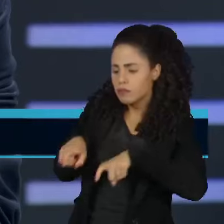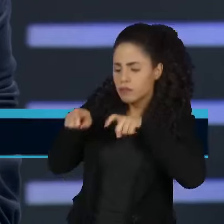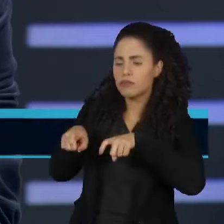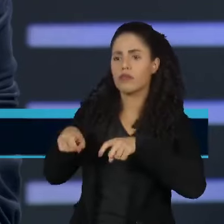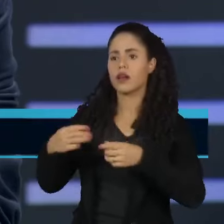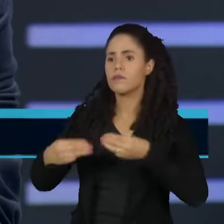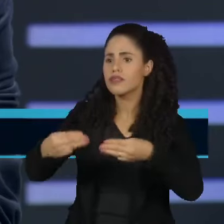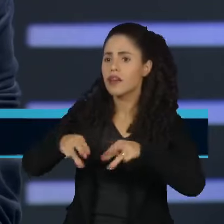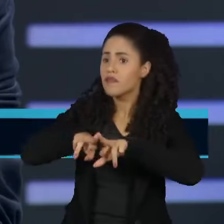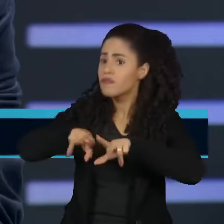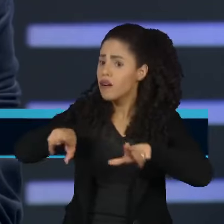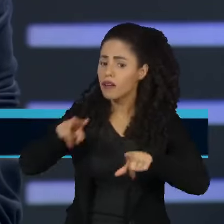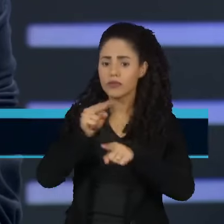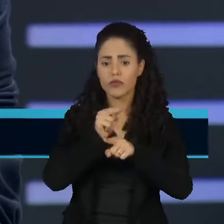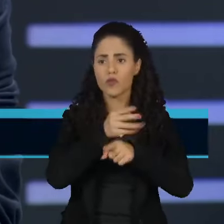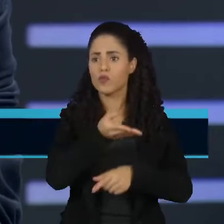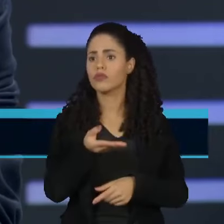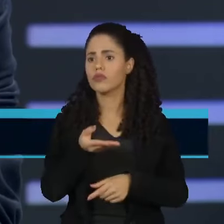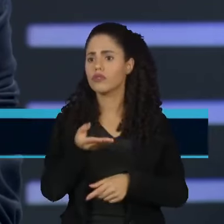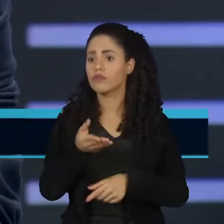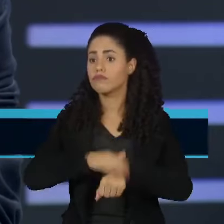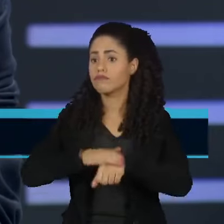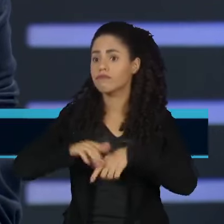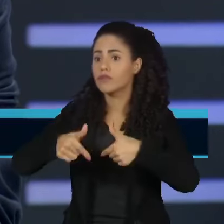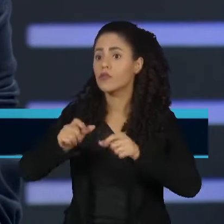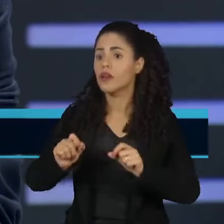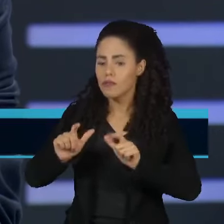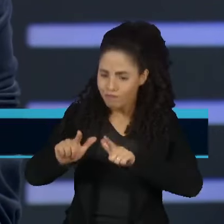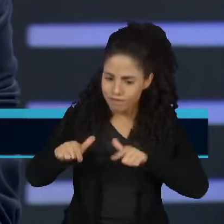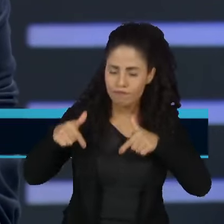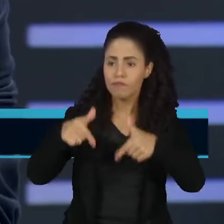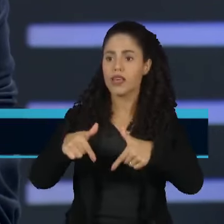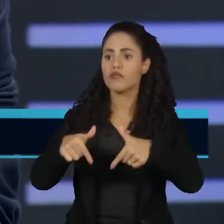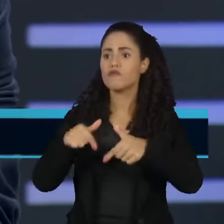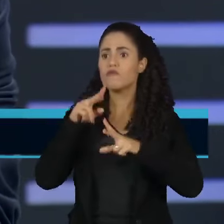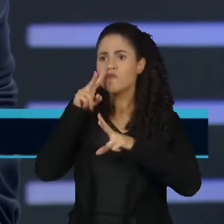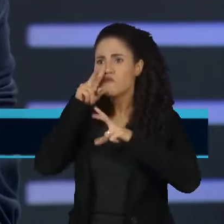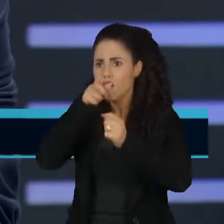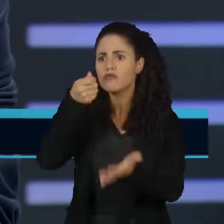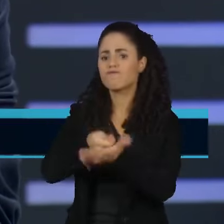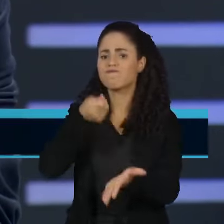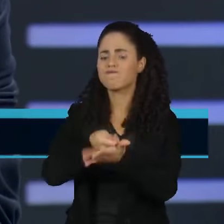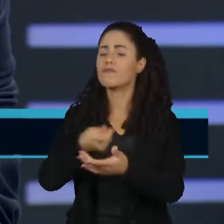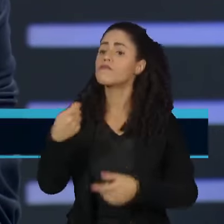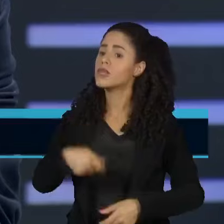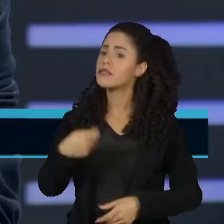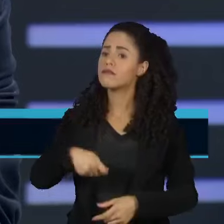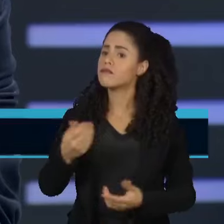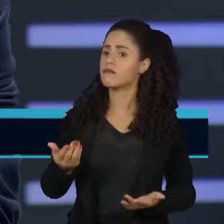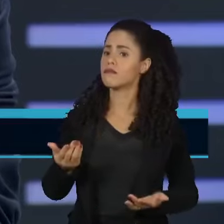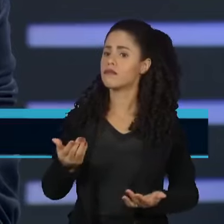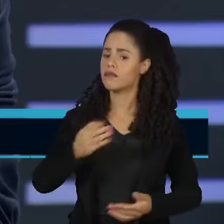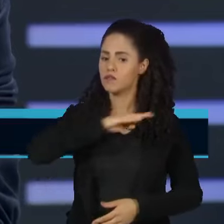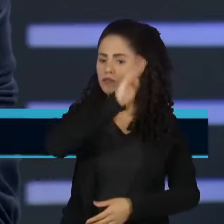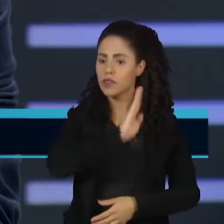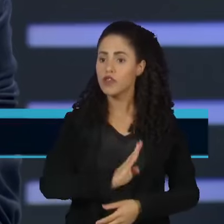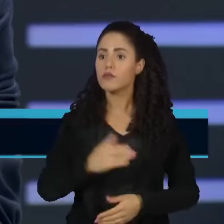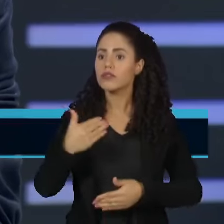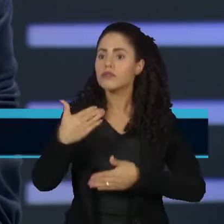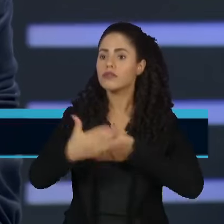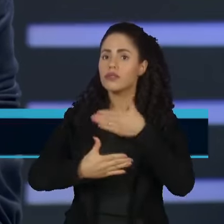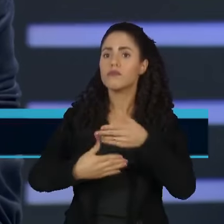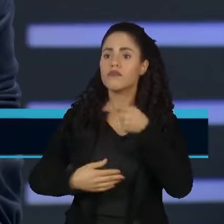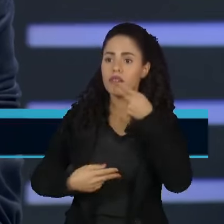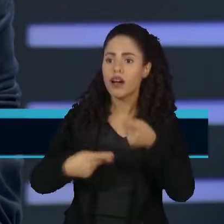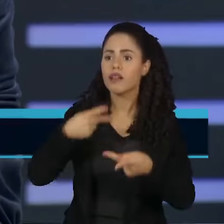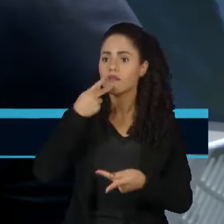técnicos importantes. O que precisa fazer é uma ação forte internacional. E o Brasil, cada vez que fala, o